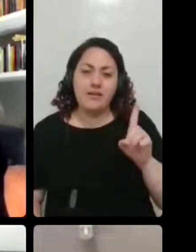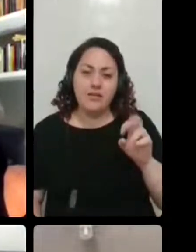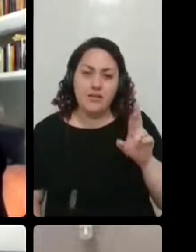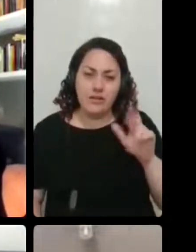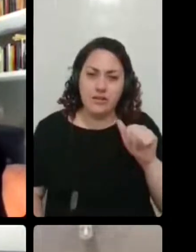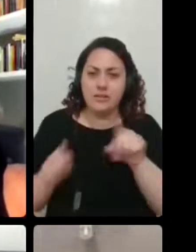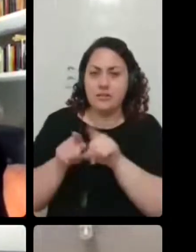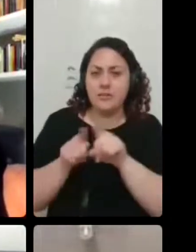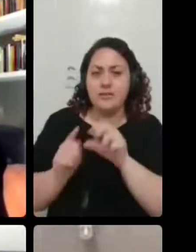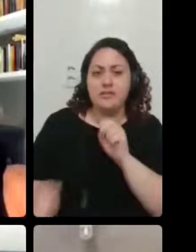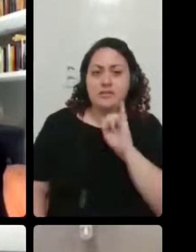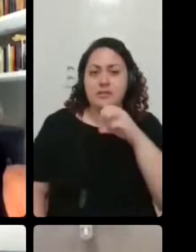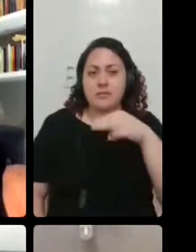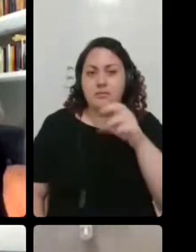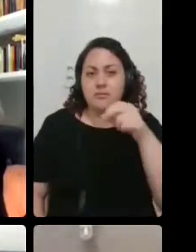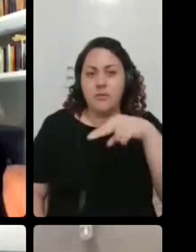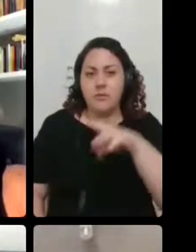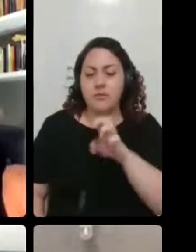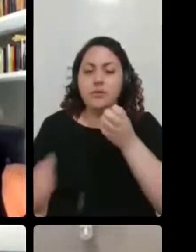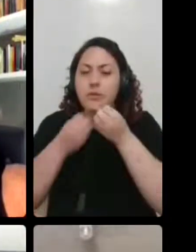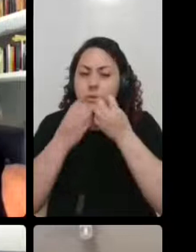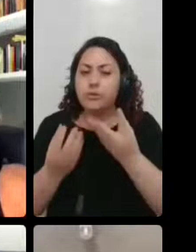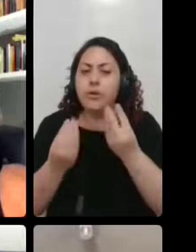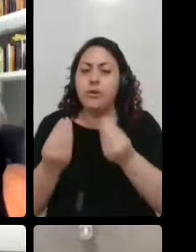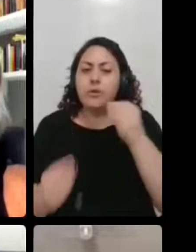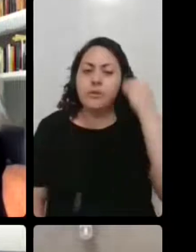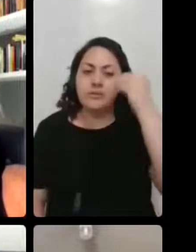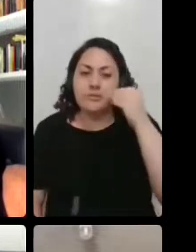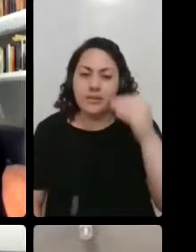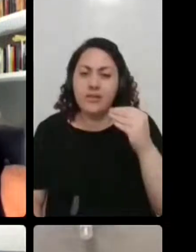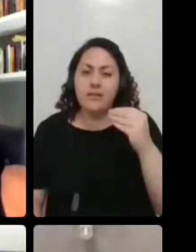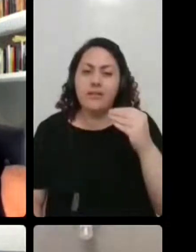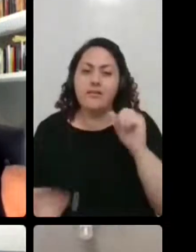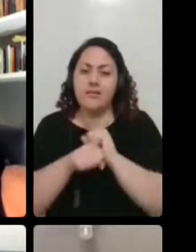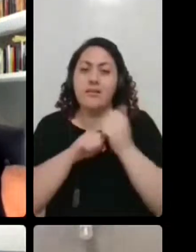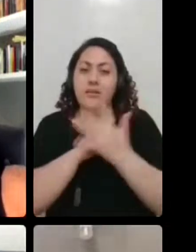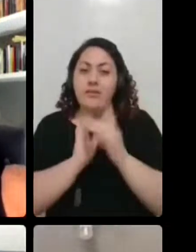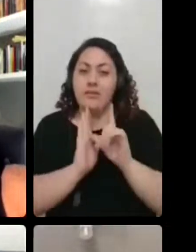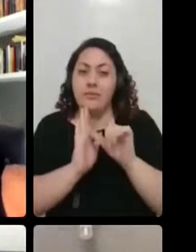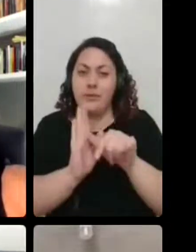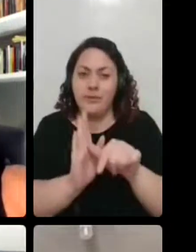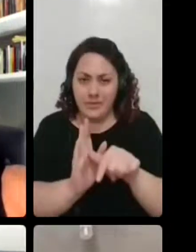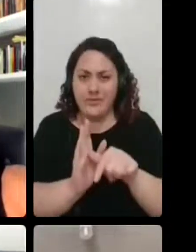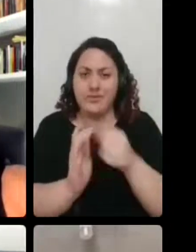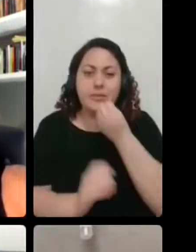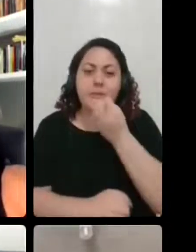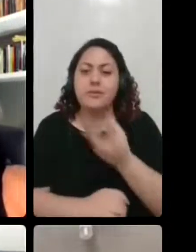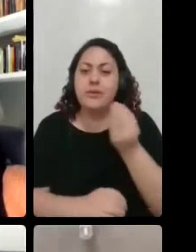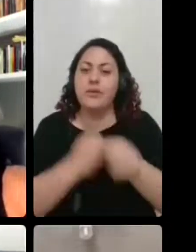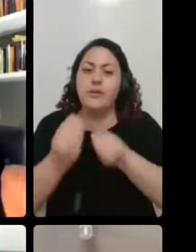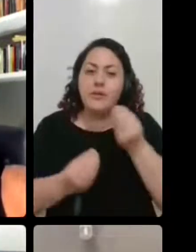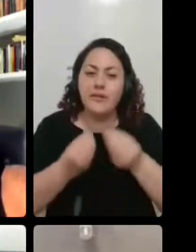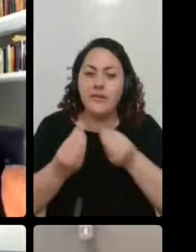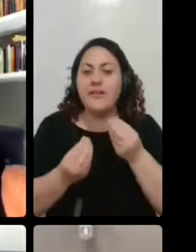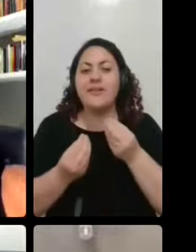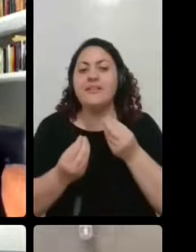pós-Covid, como é que foi pra elas lidarem com as repercussões de toda a sintomatologia